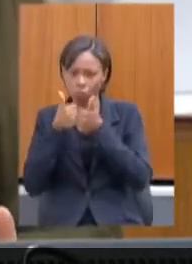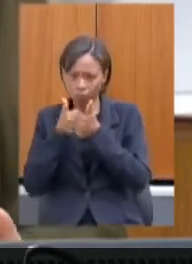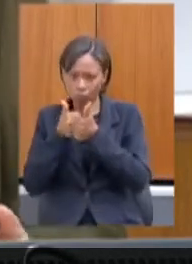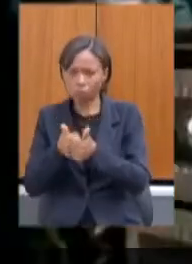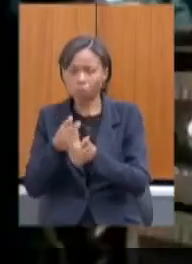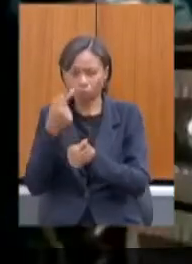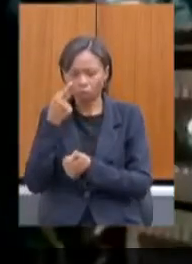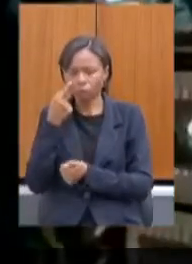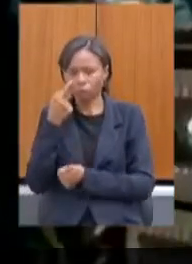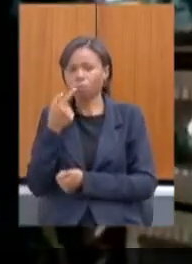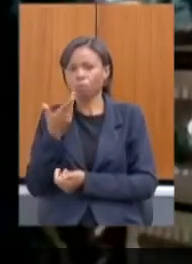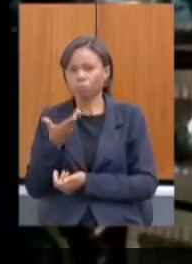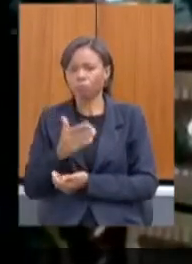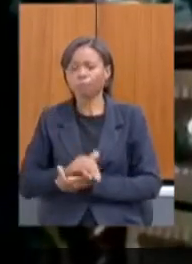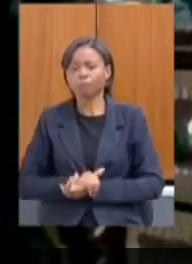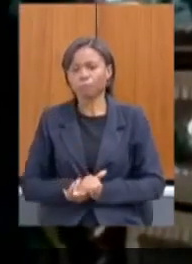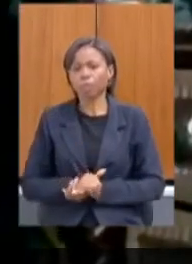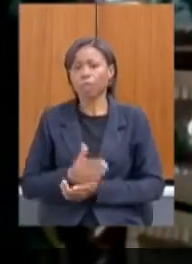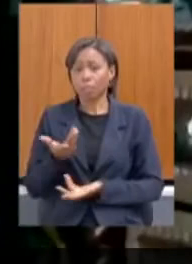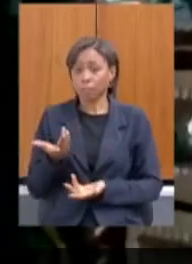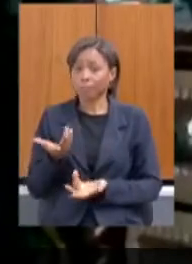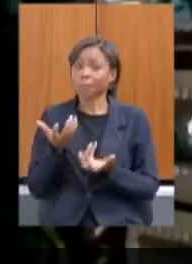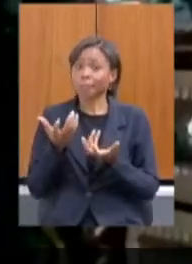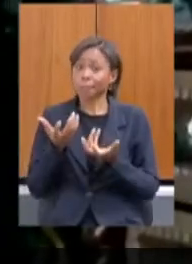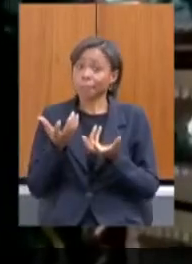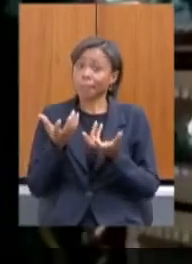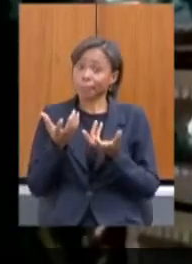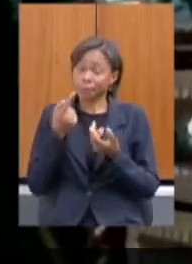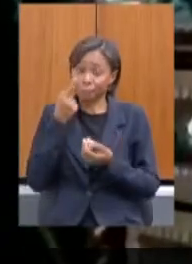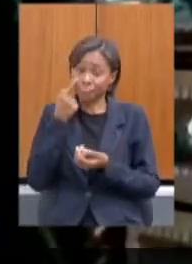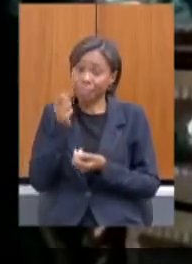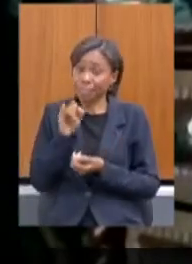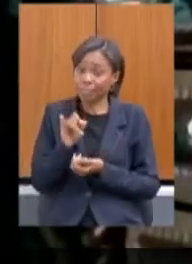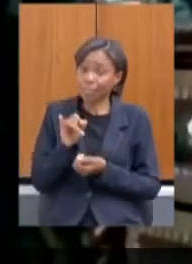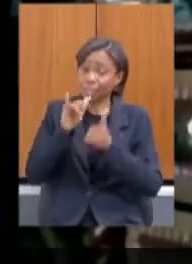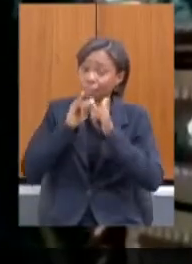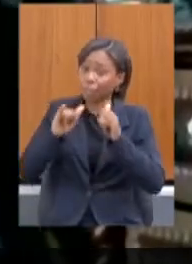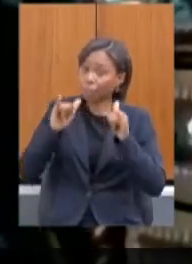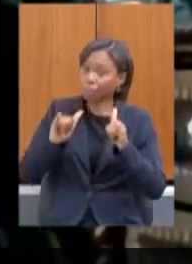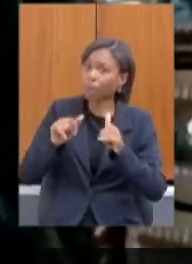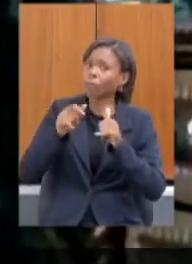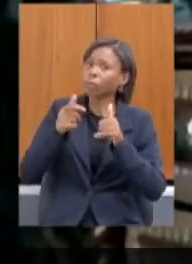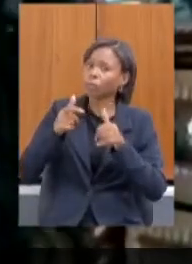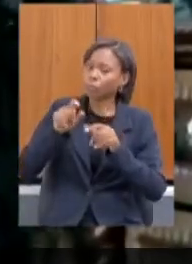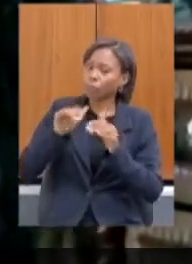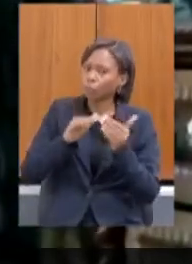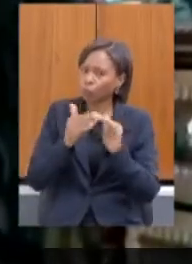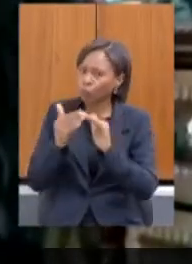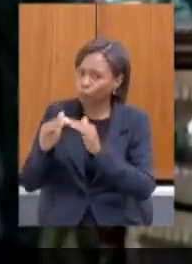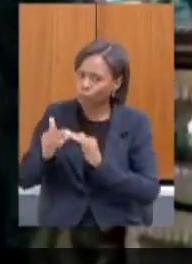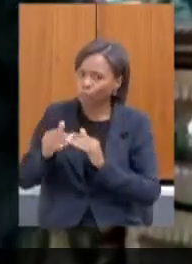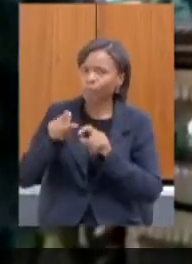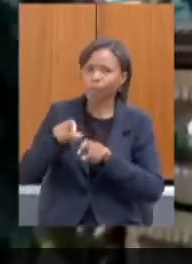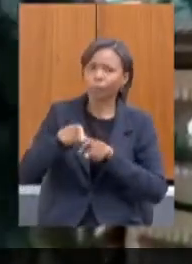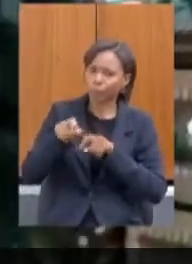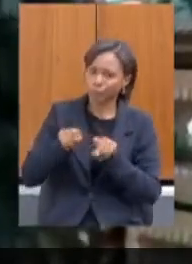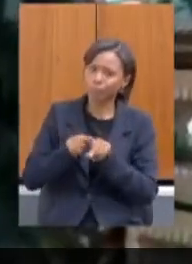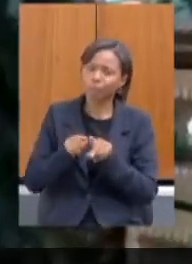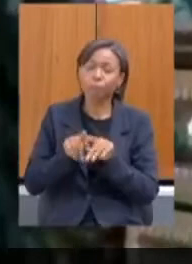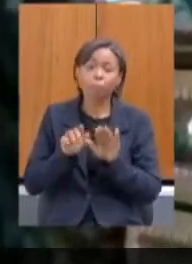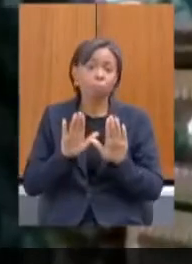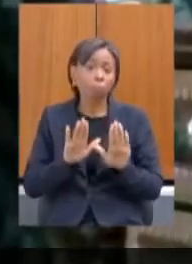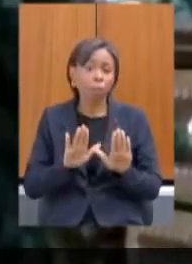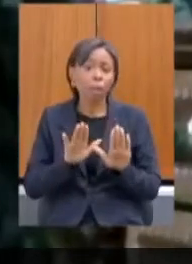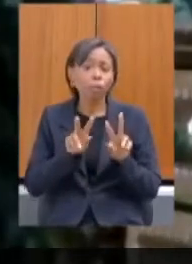e garantir que ela chegue na periferia que ela chegue no campo exatamente mas a mesa de